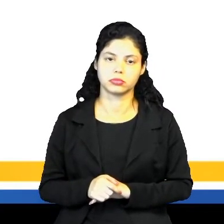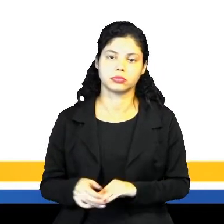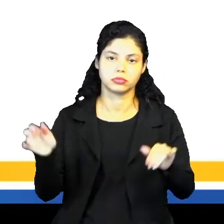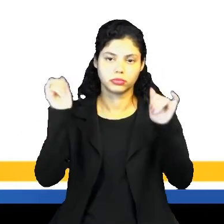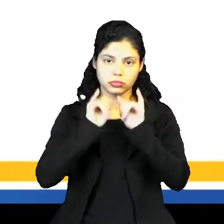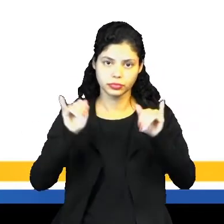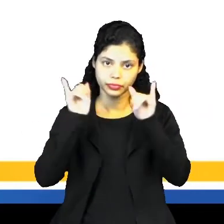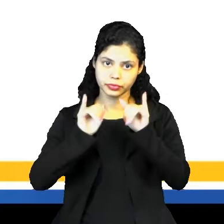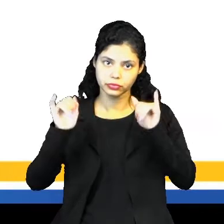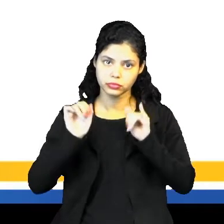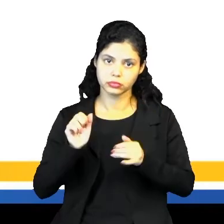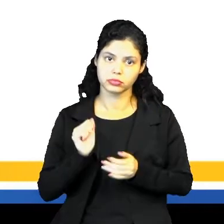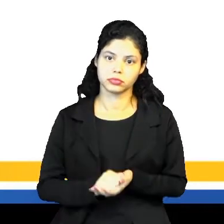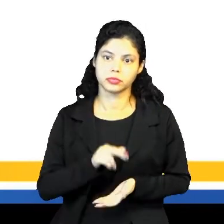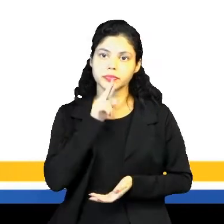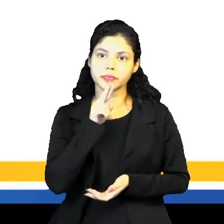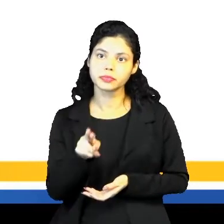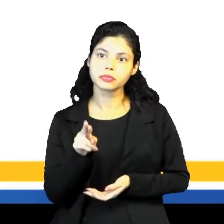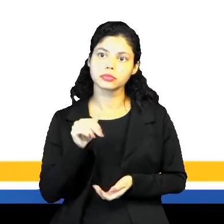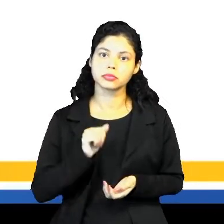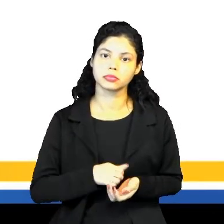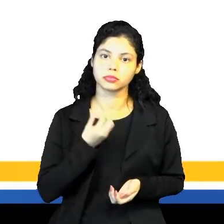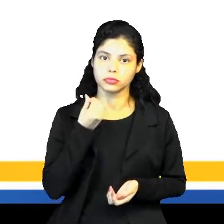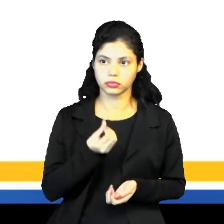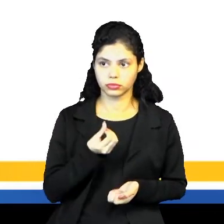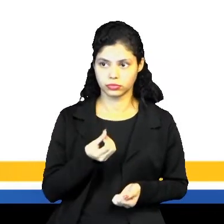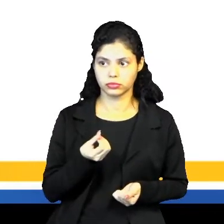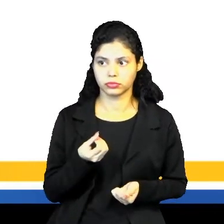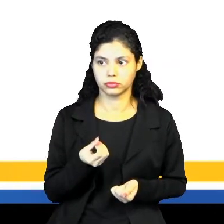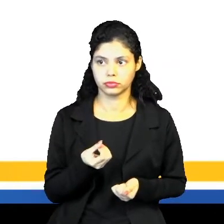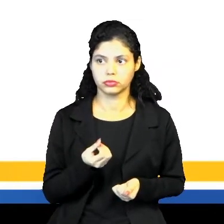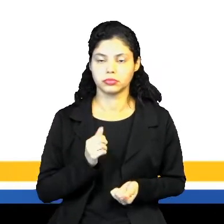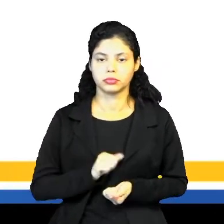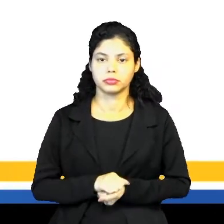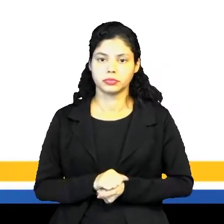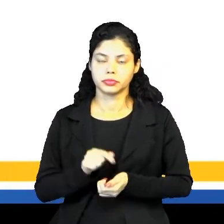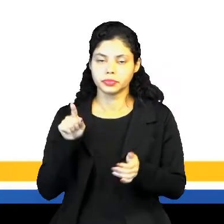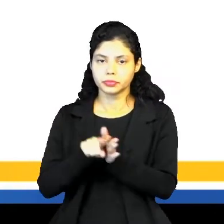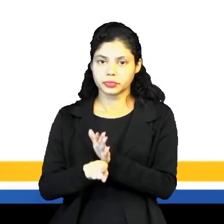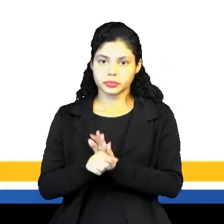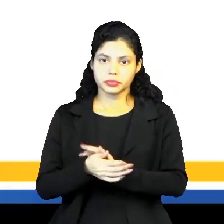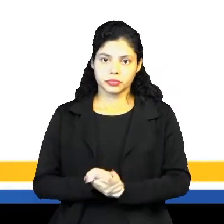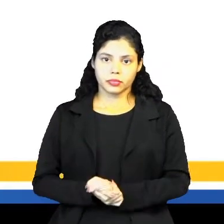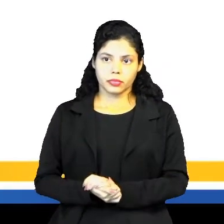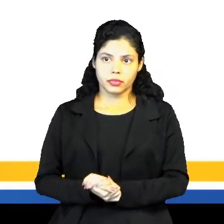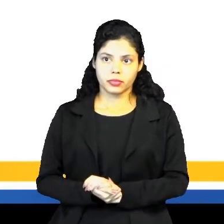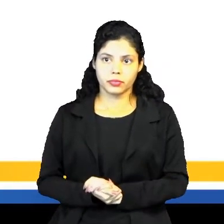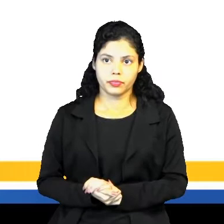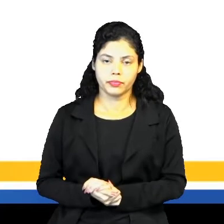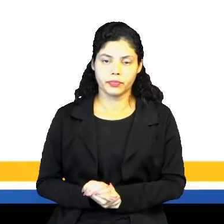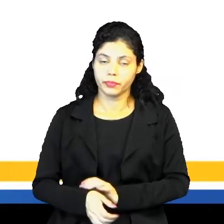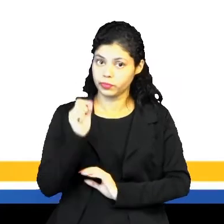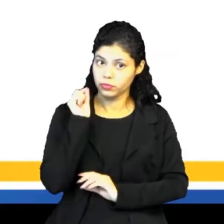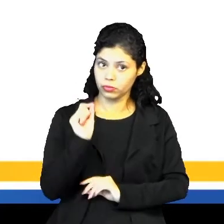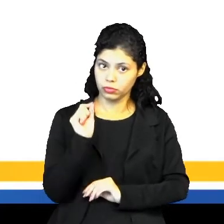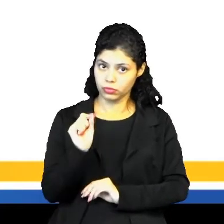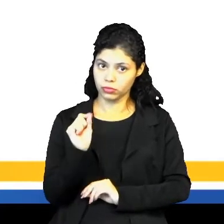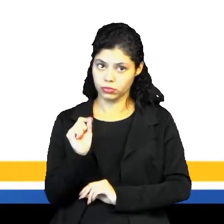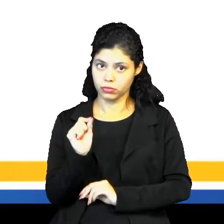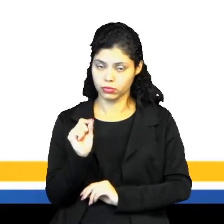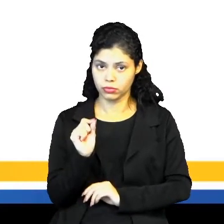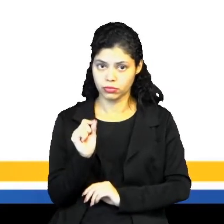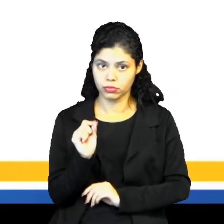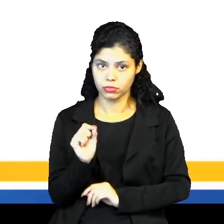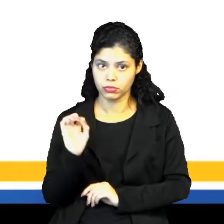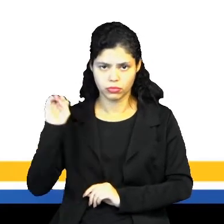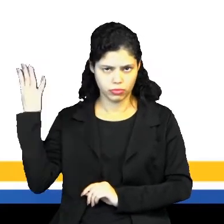A notícia responde a seis perguntas básicas. Ou seja, ela responde a seis perguntas. Que é o quê, né, o que